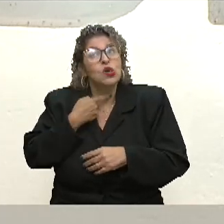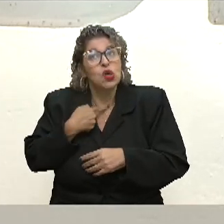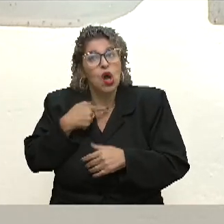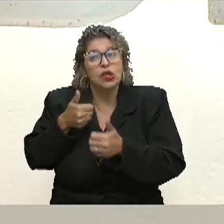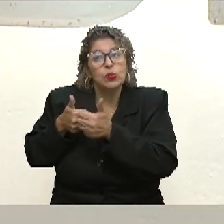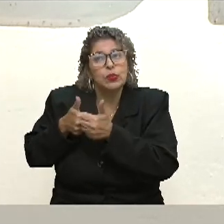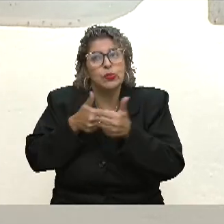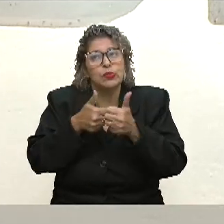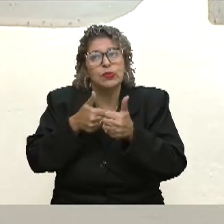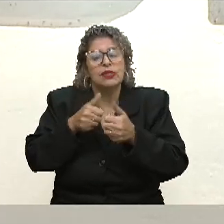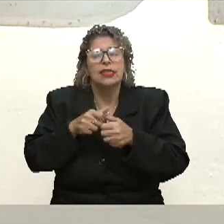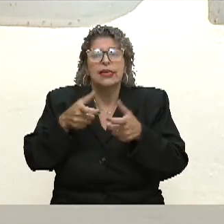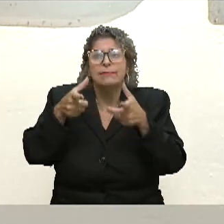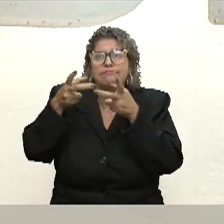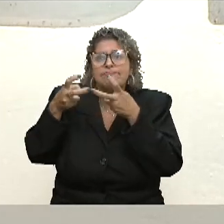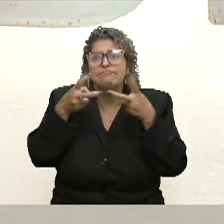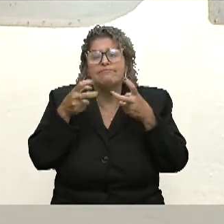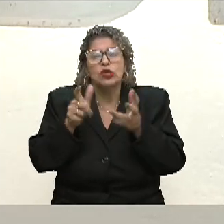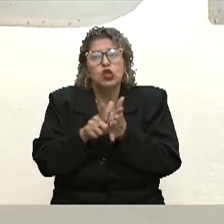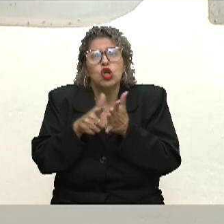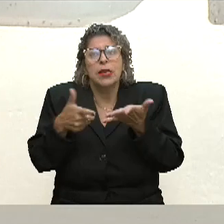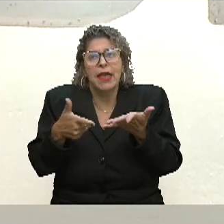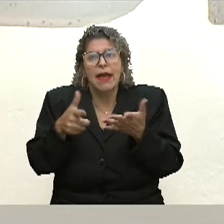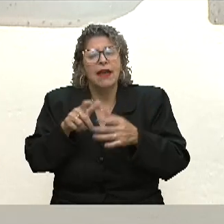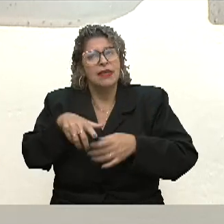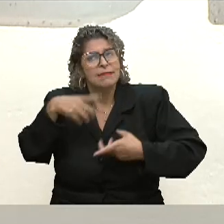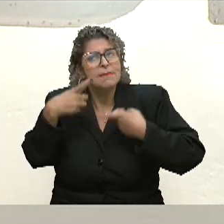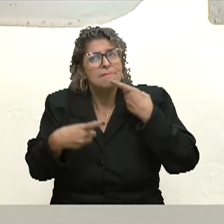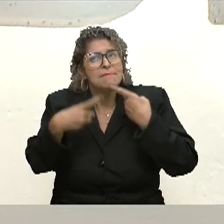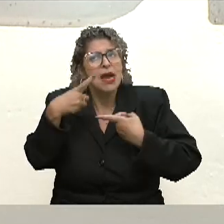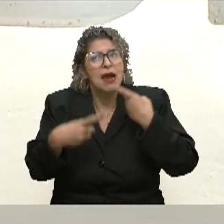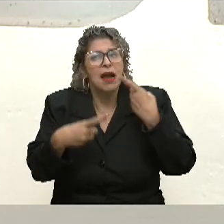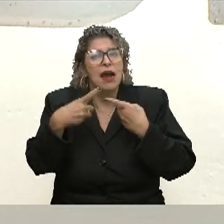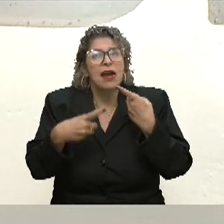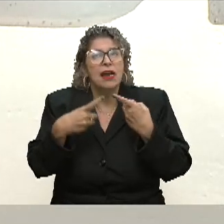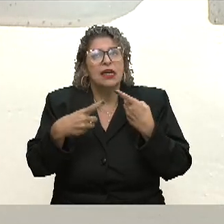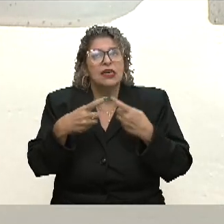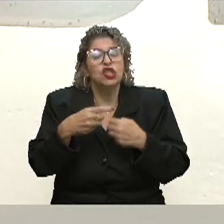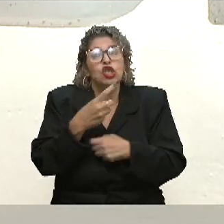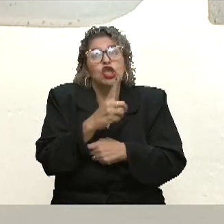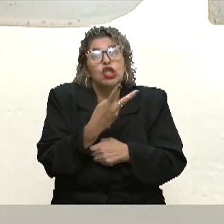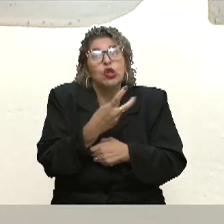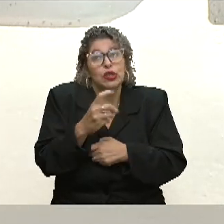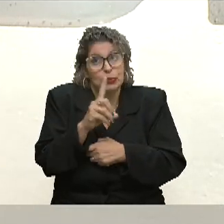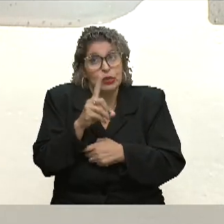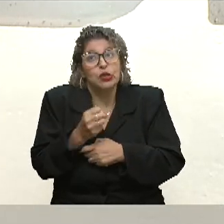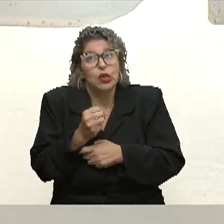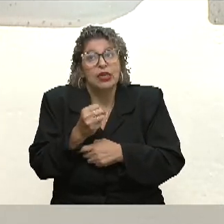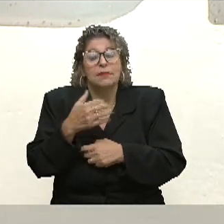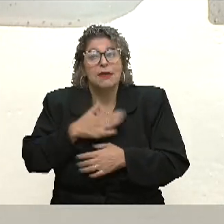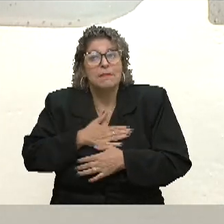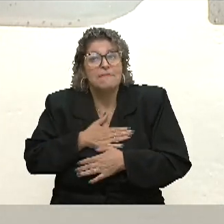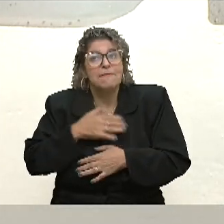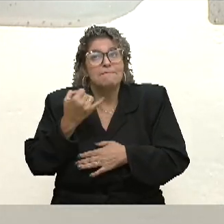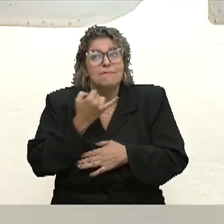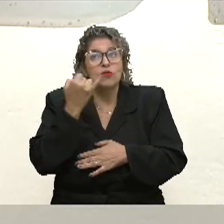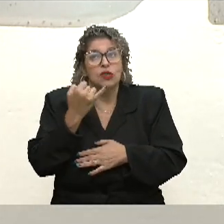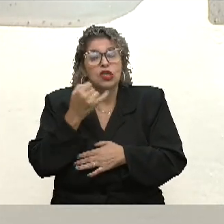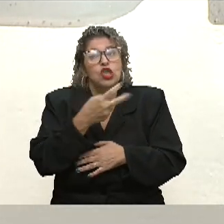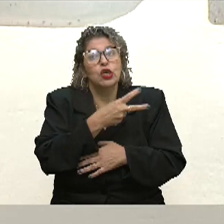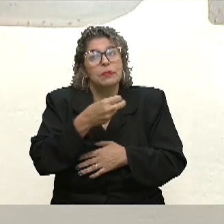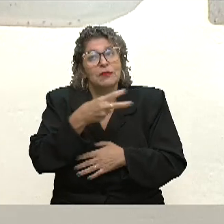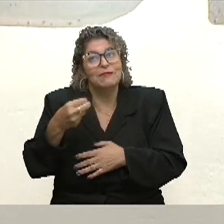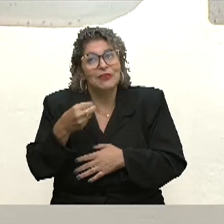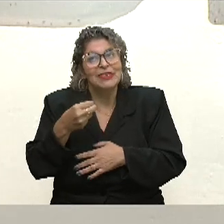de acompanhar. Acompanho os jornais, acompanhei muitos debates também, principalmente os de 2018, e foi bem importante. As de 2020